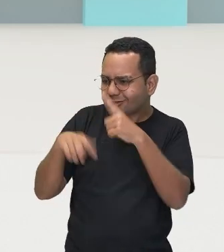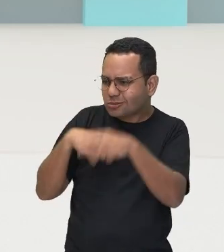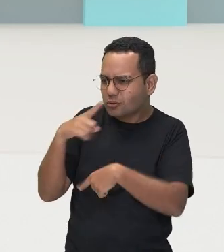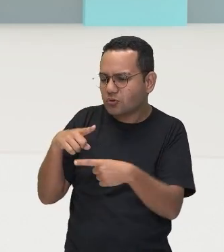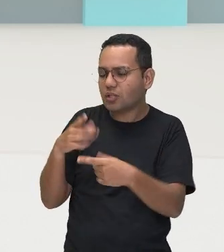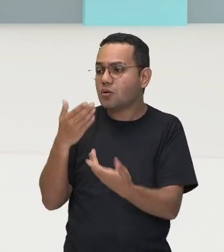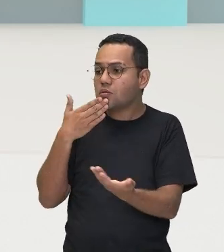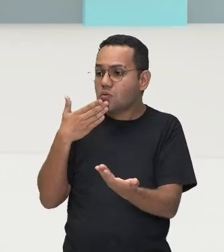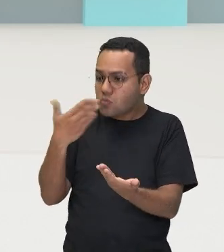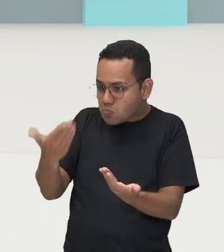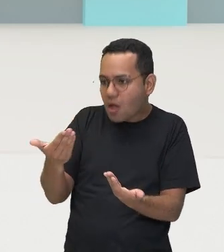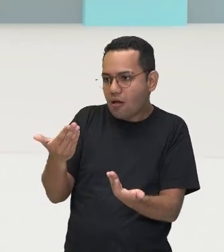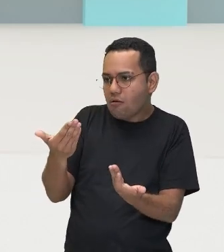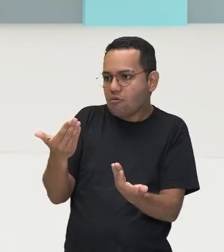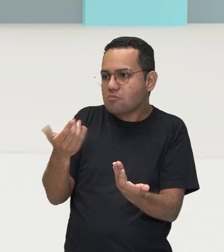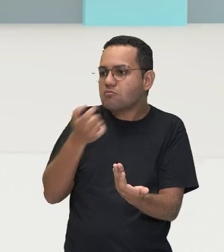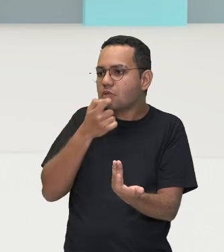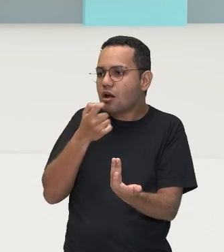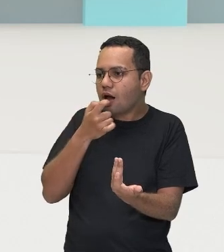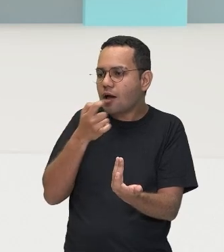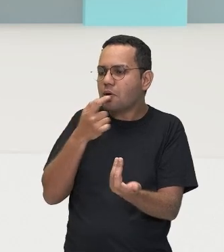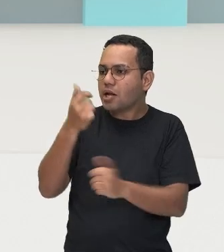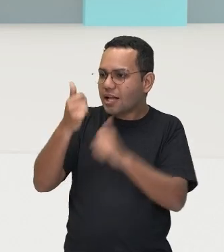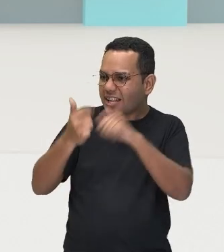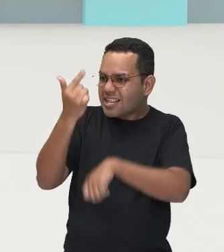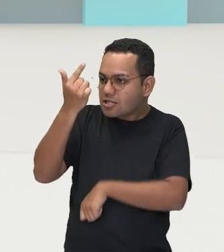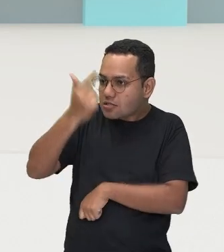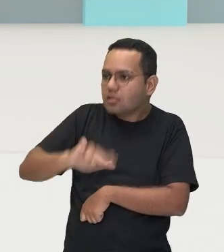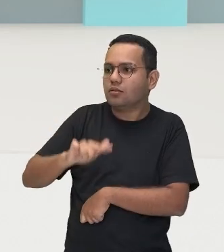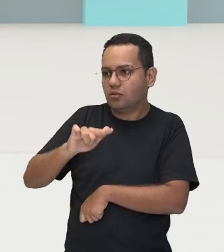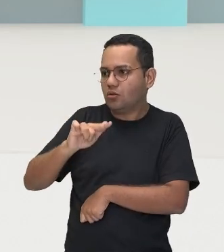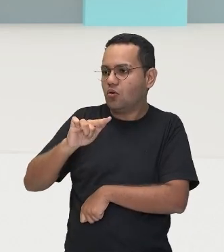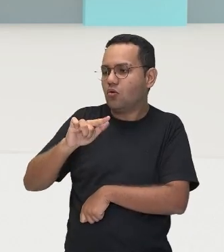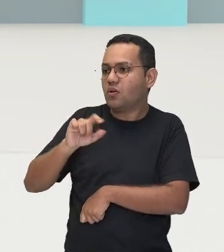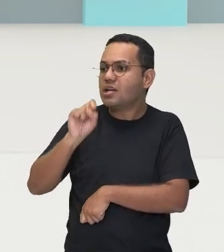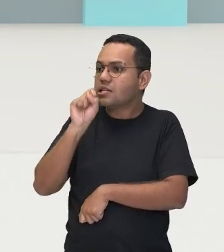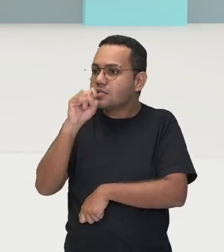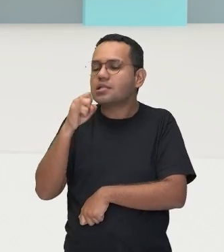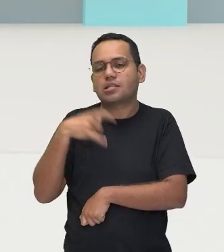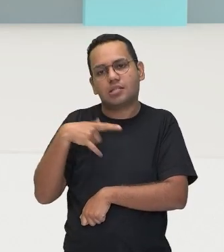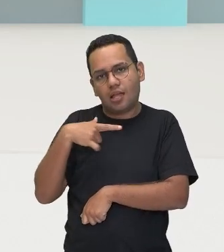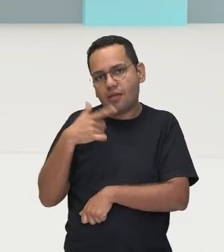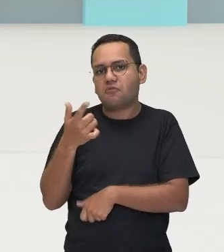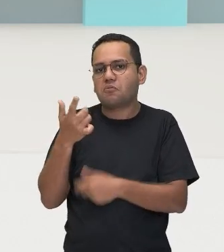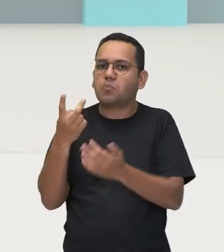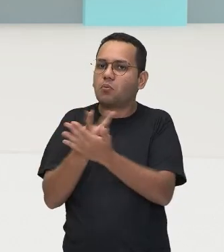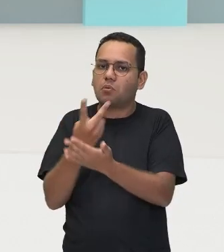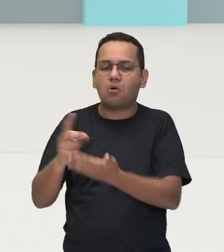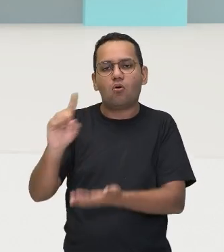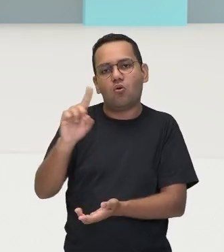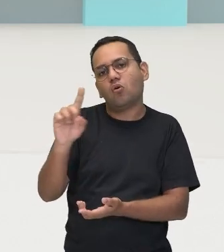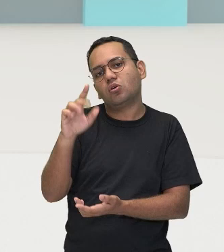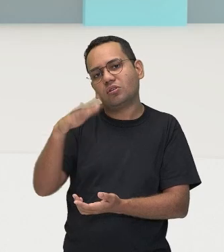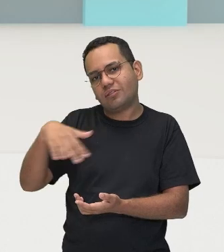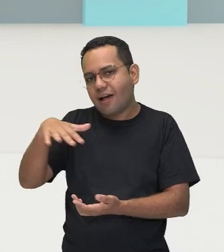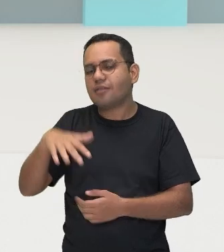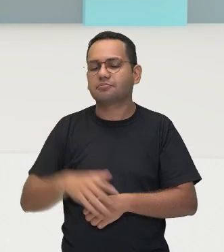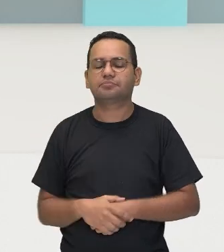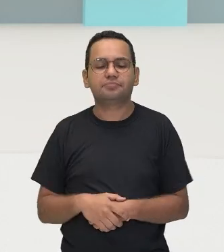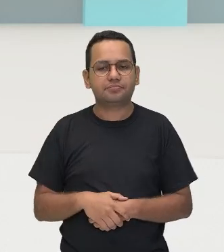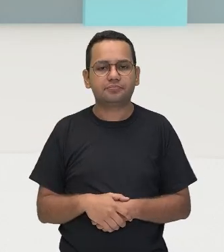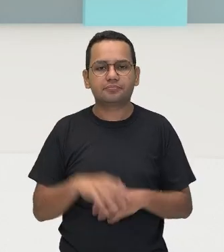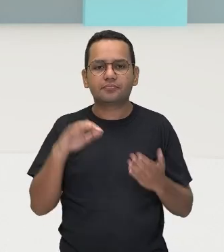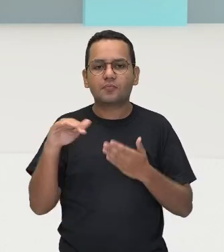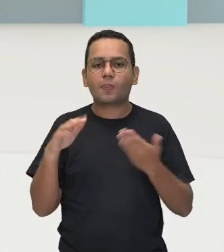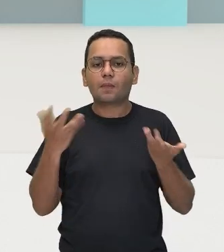confirmar a marcação ou não de uma penalidade. Bacana, né? Então, esse aí foi o conteúdo